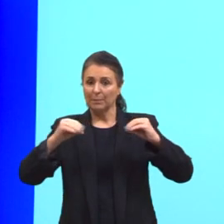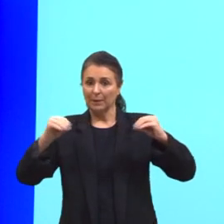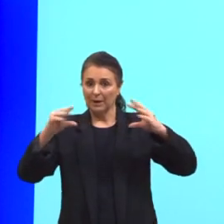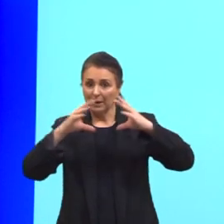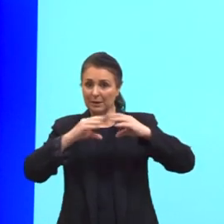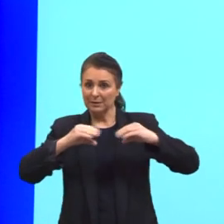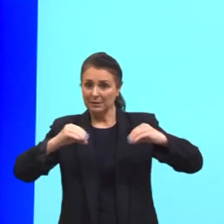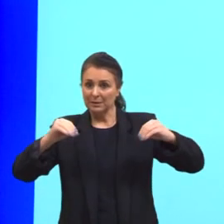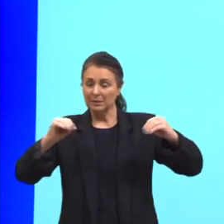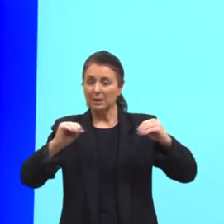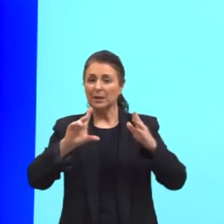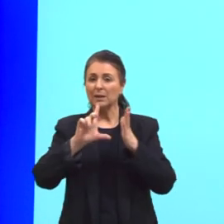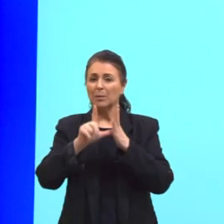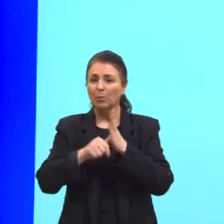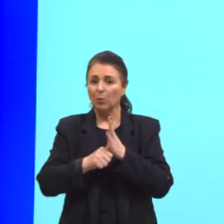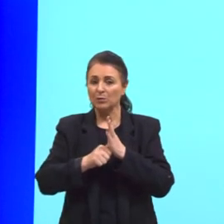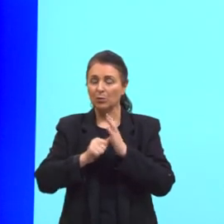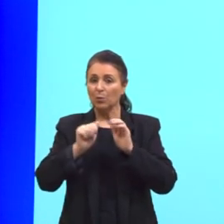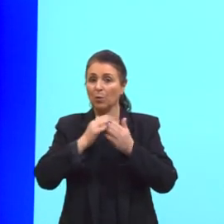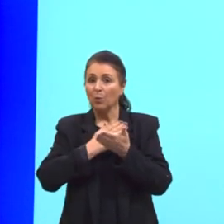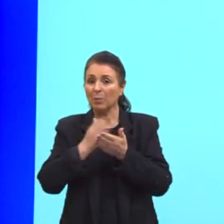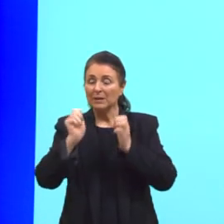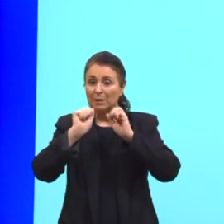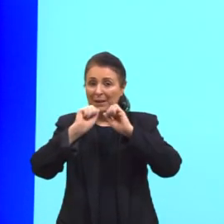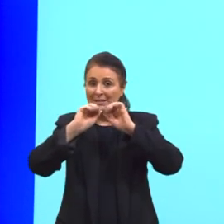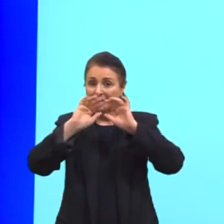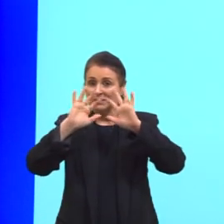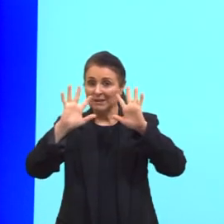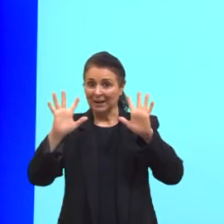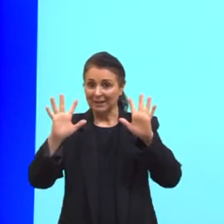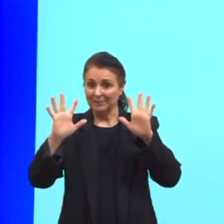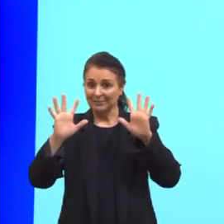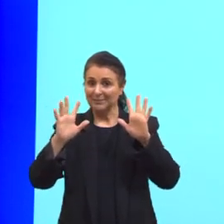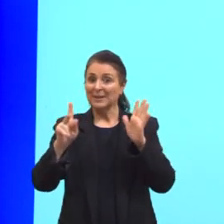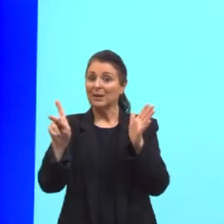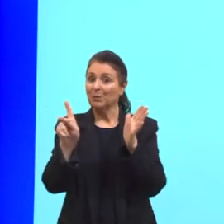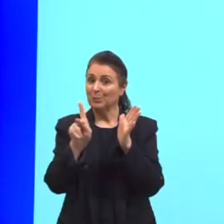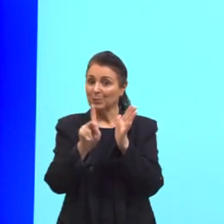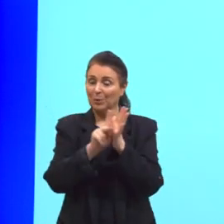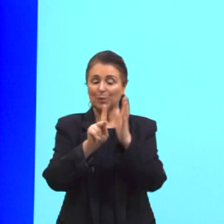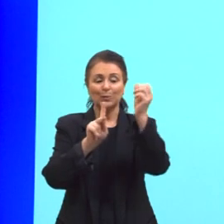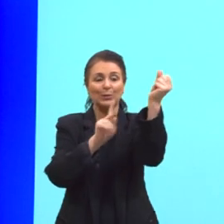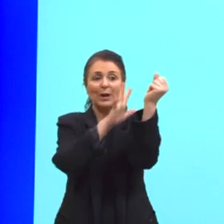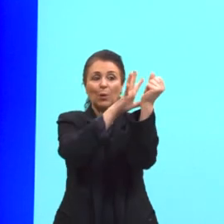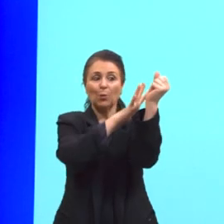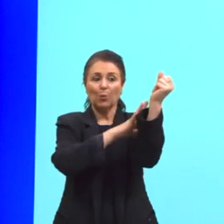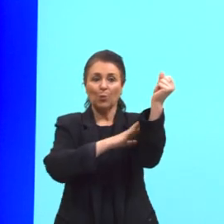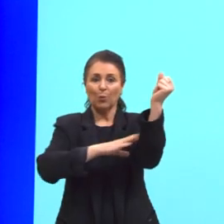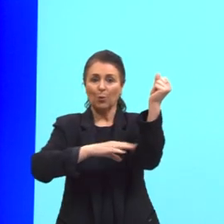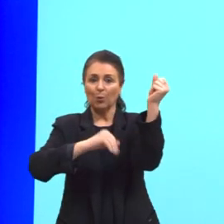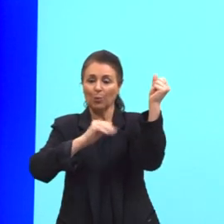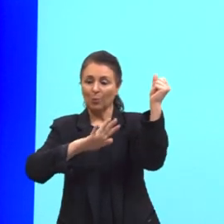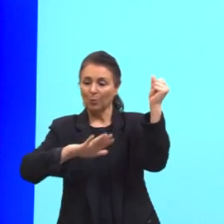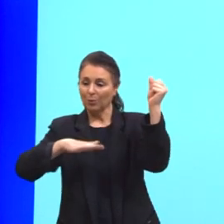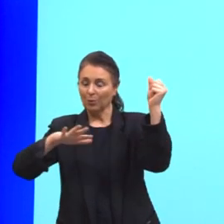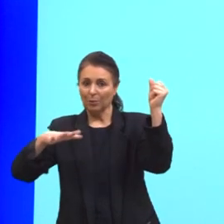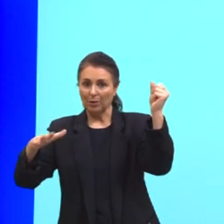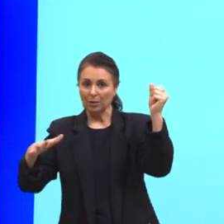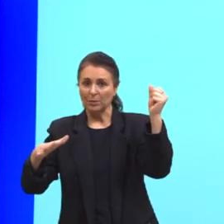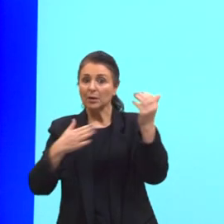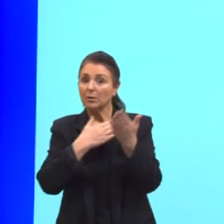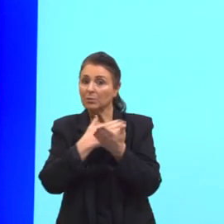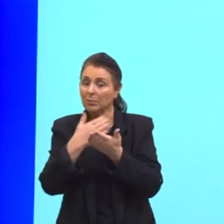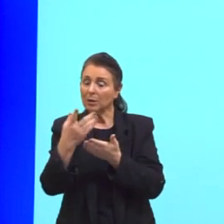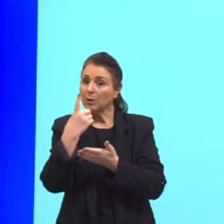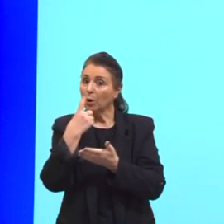mais amareladinho, mais clarinho, que é o plasma. Sacudindo, então, vai ser o sangue normal, o sangue que a